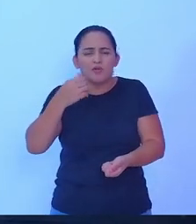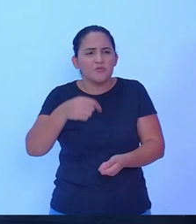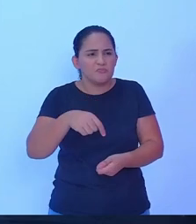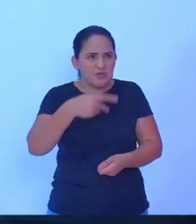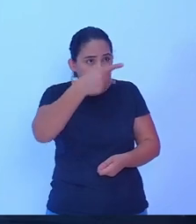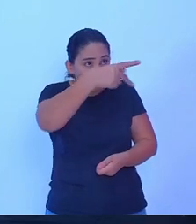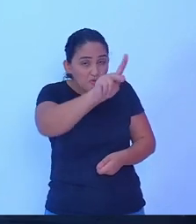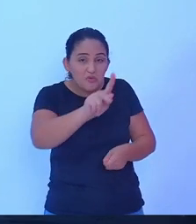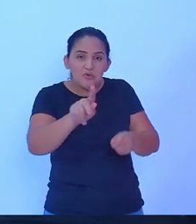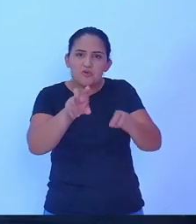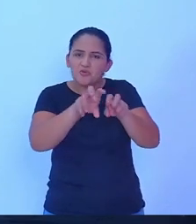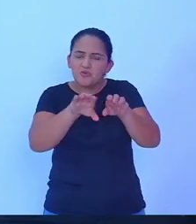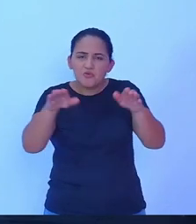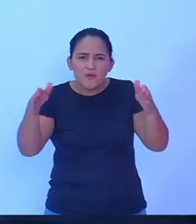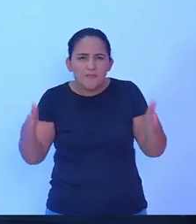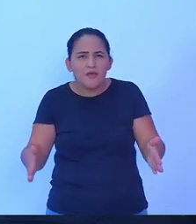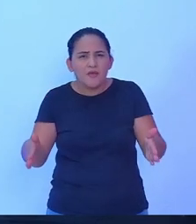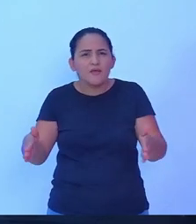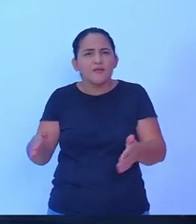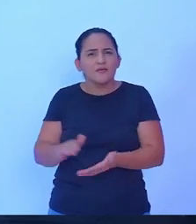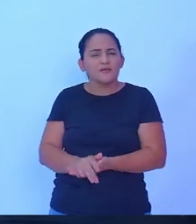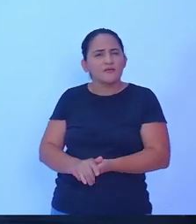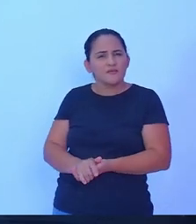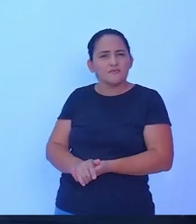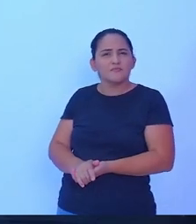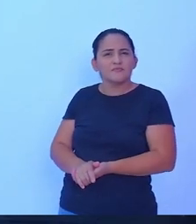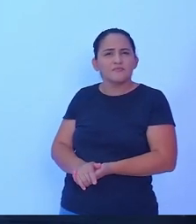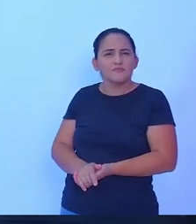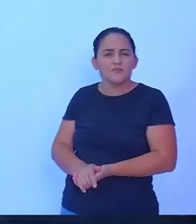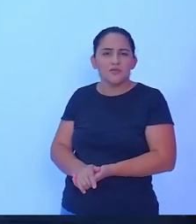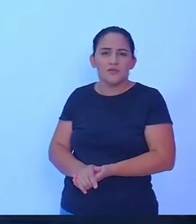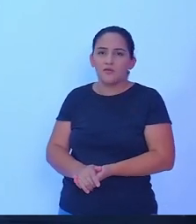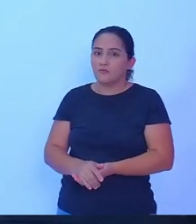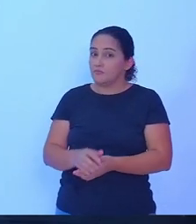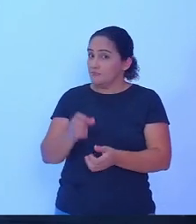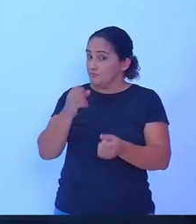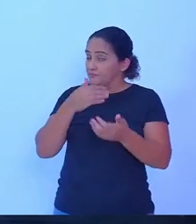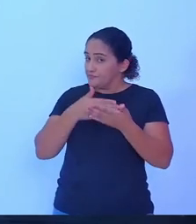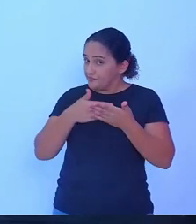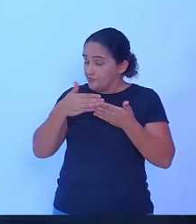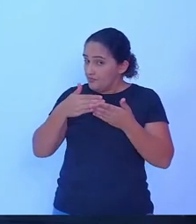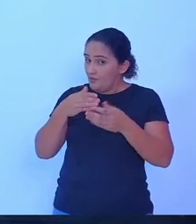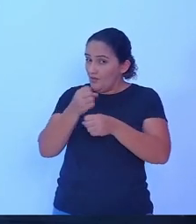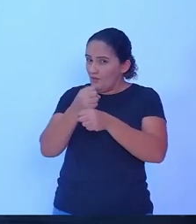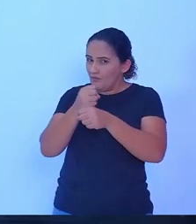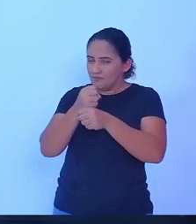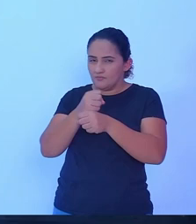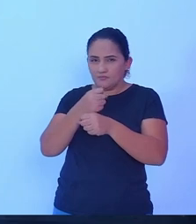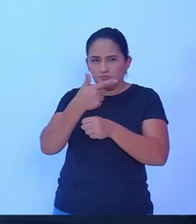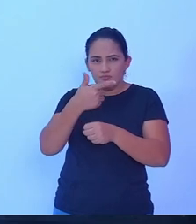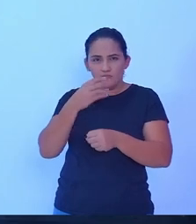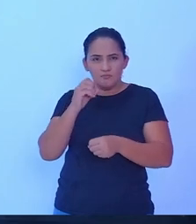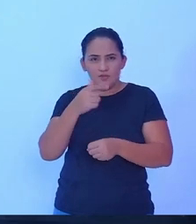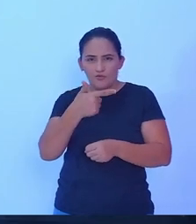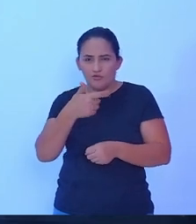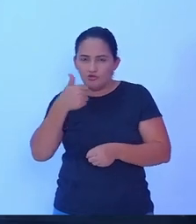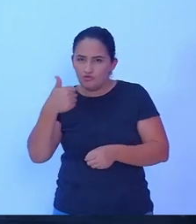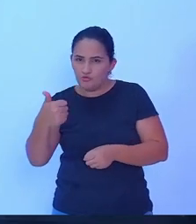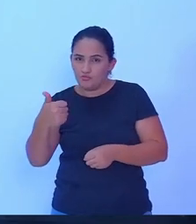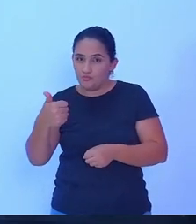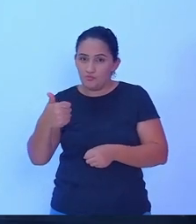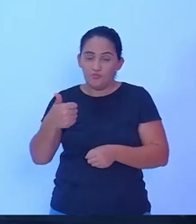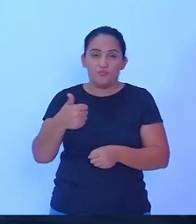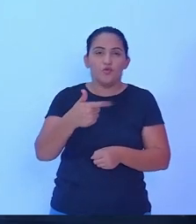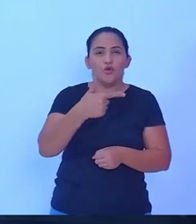mesa. Dizer que iniciamos no ano de 2021, 2022, um programa, trouxemos um